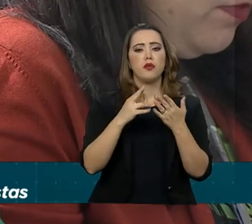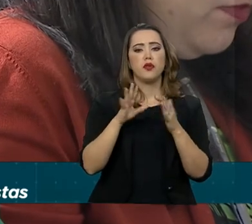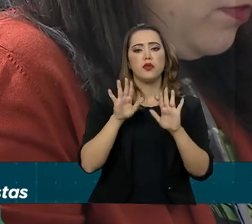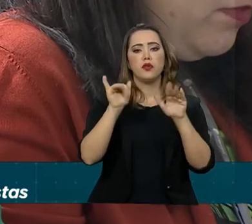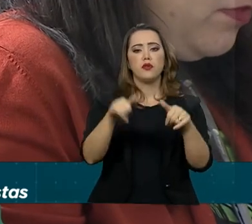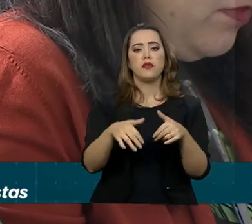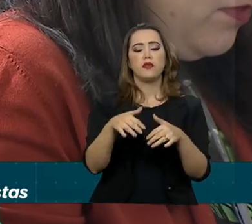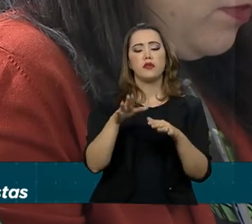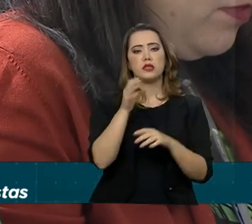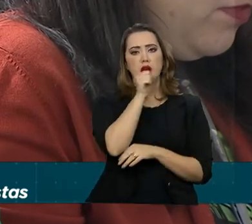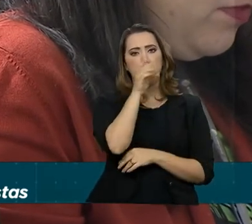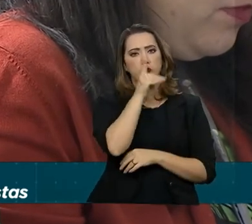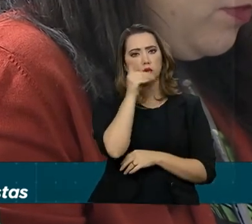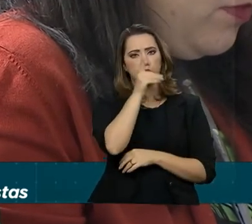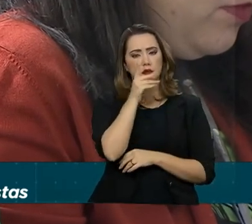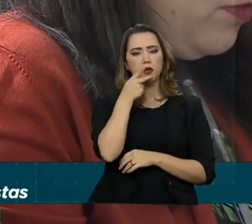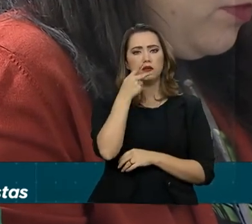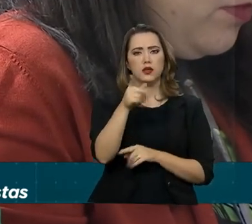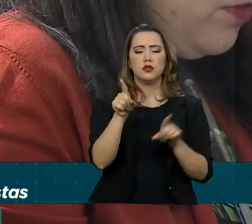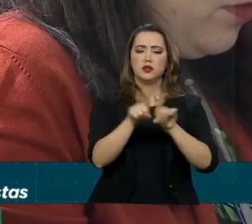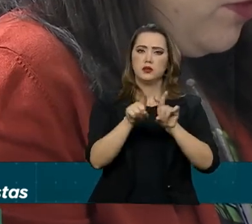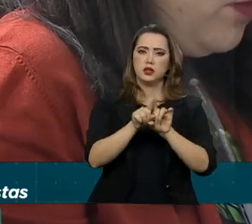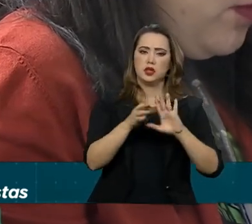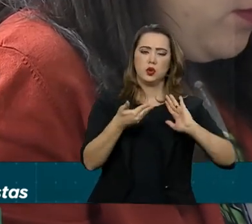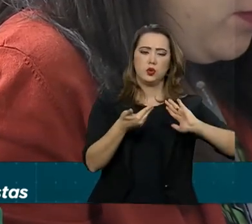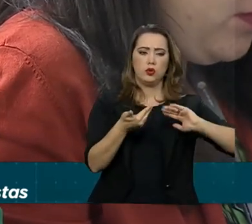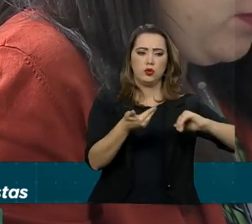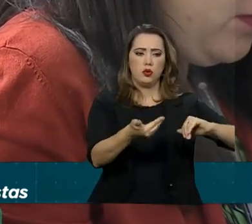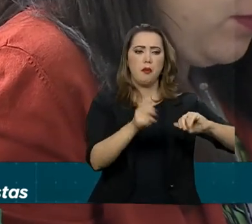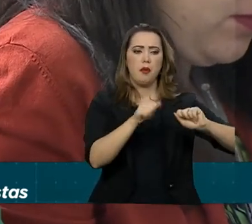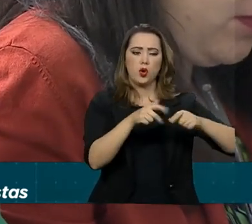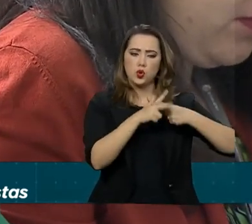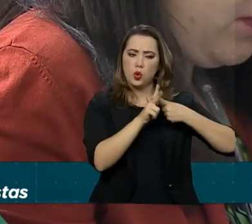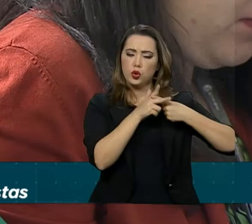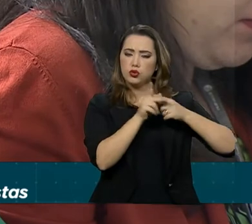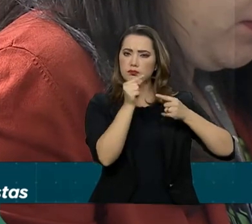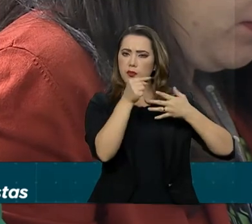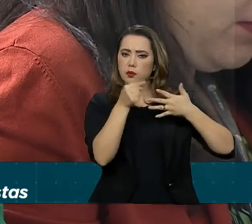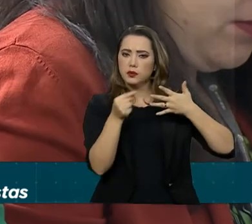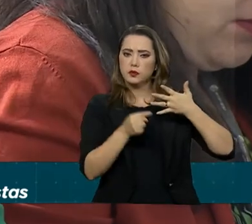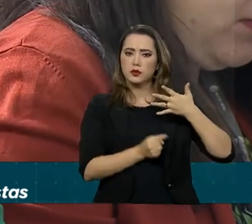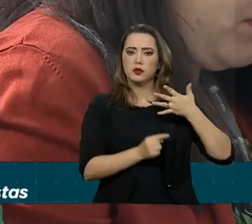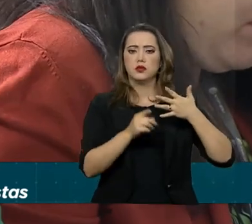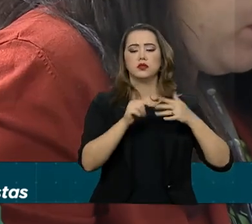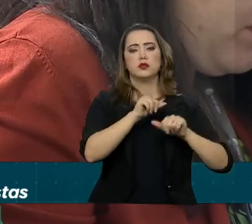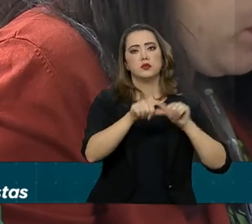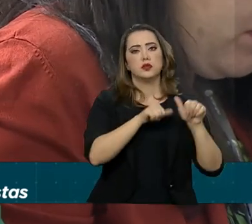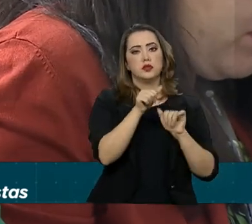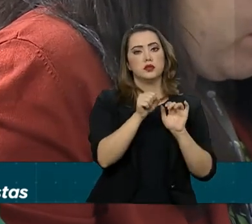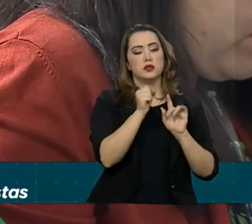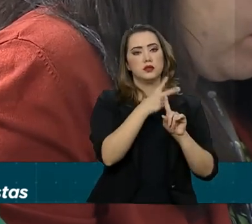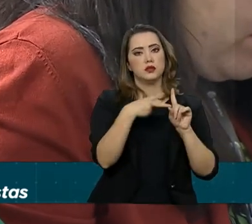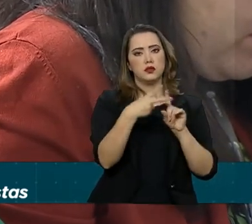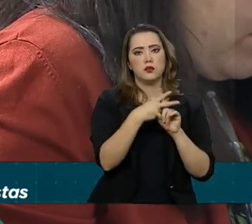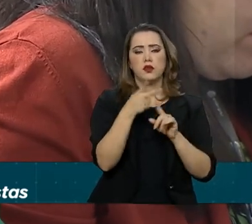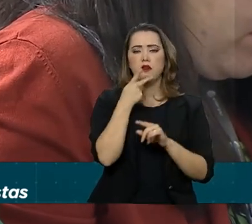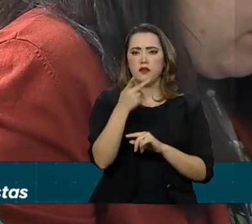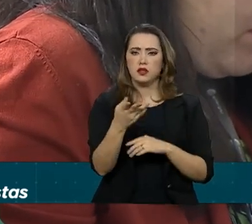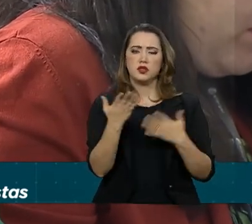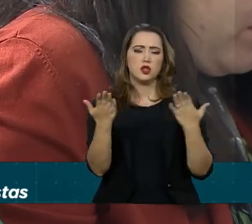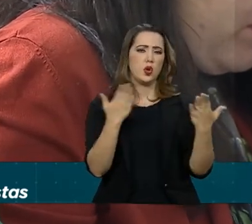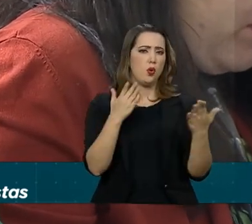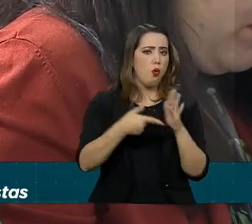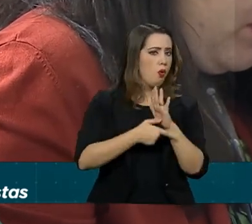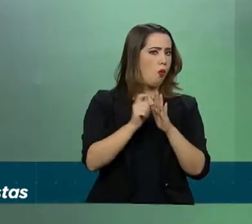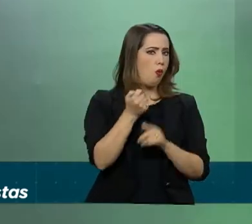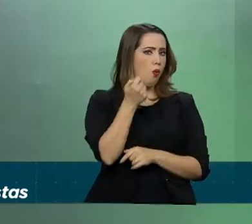no plenário podem ser corrigidos alguns pontos da reforma da Previdência. Eu queria saber se o senhor pode, um pouquinho antes da véspera